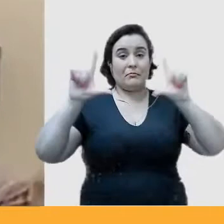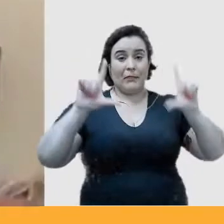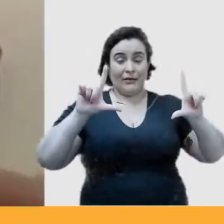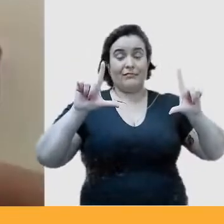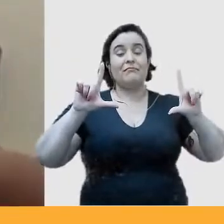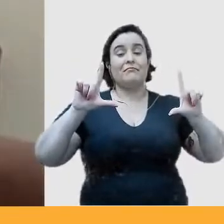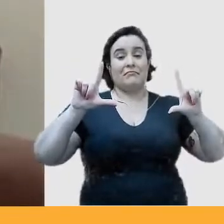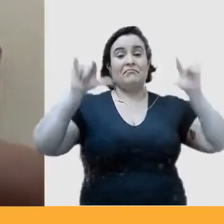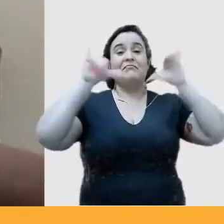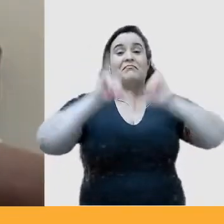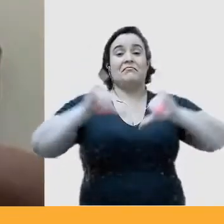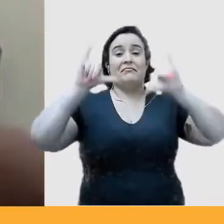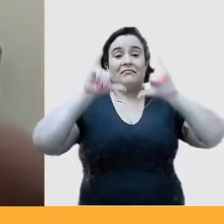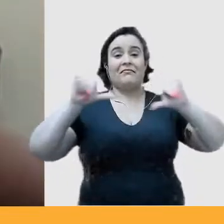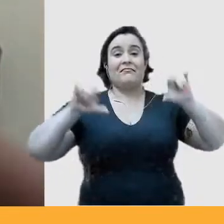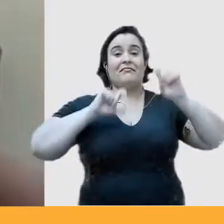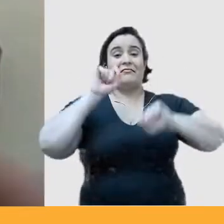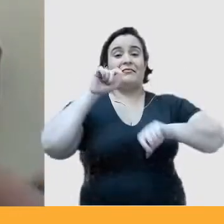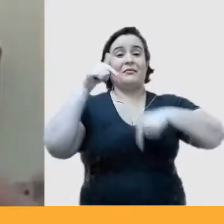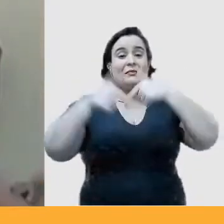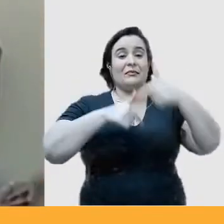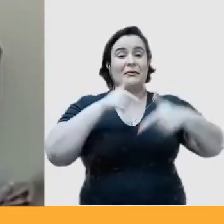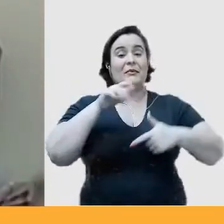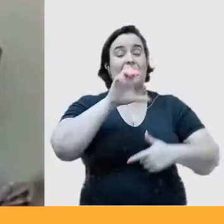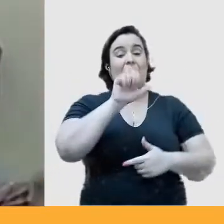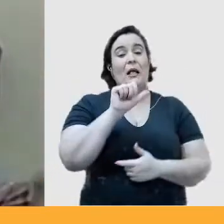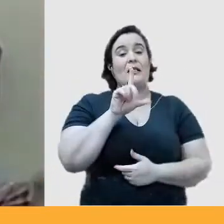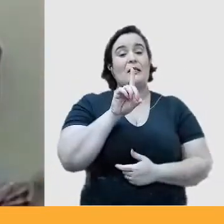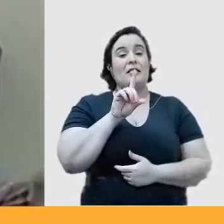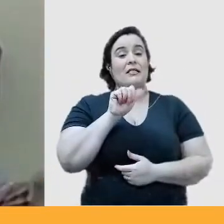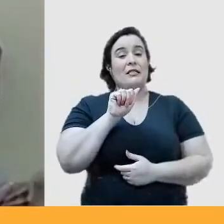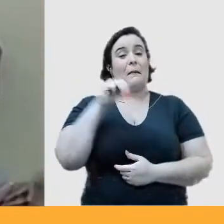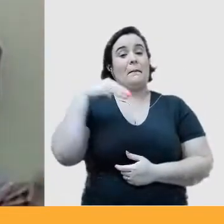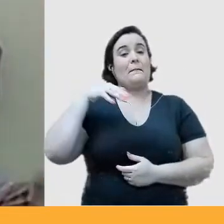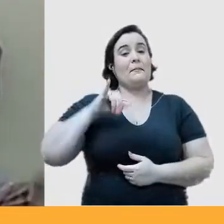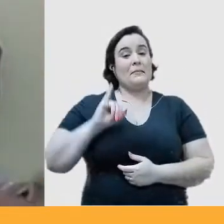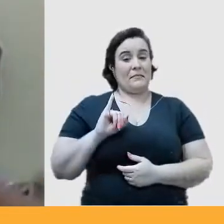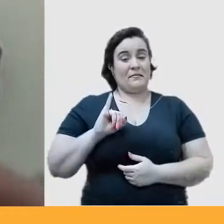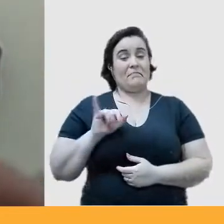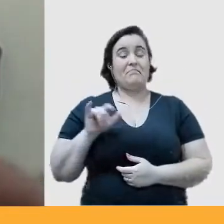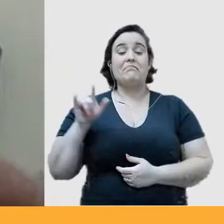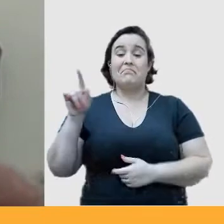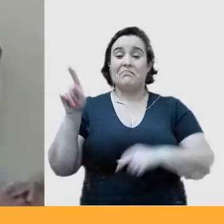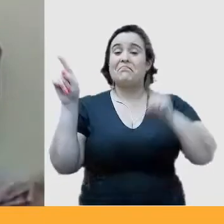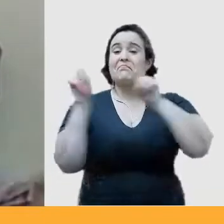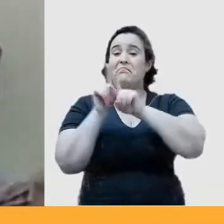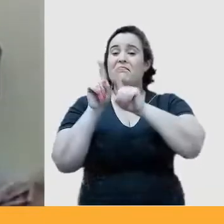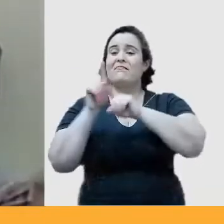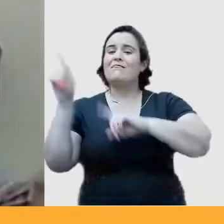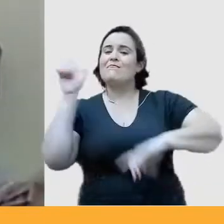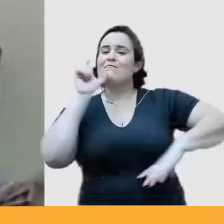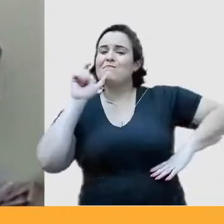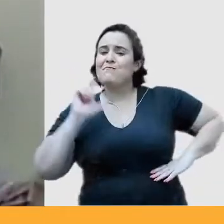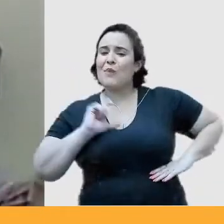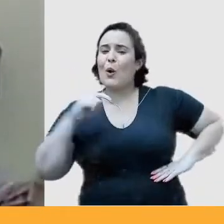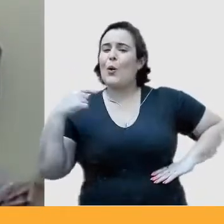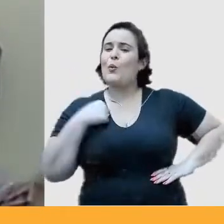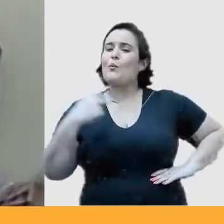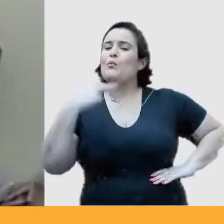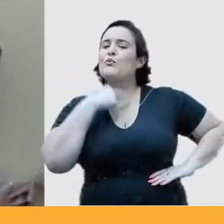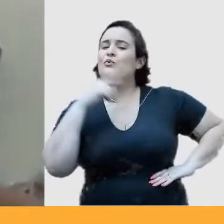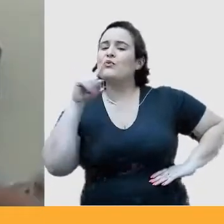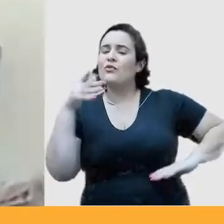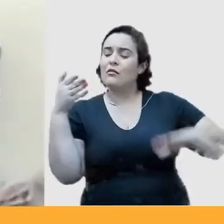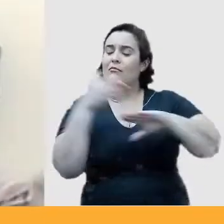para divulgar o trabalho do Adame. E o Adame ainda assim dizia que eu não podia fazer parte da live porque